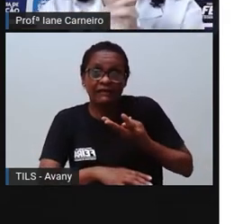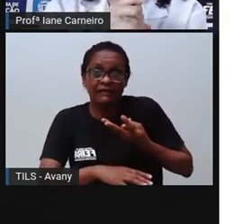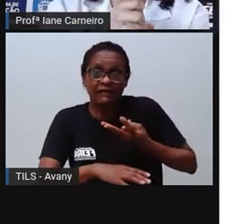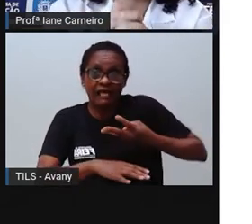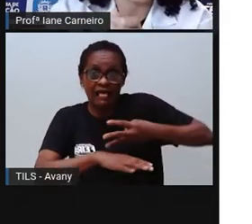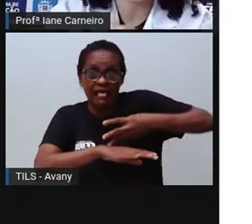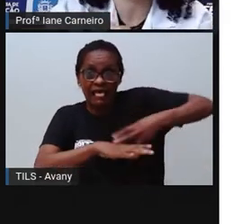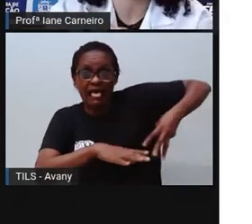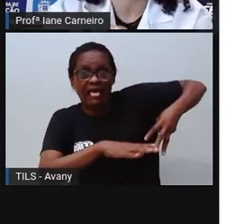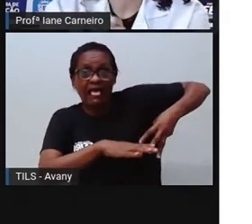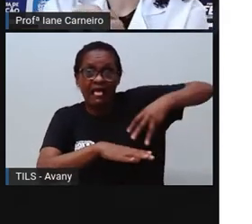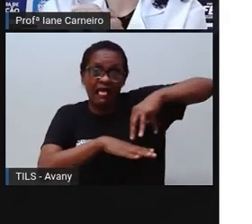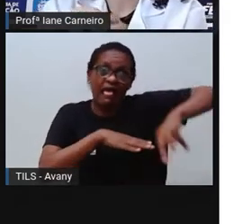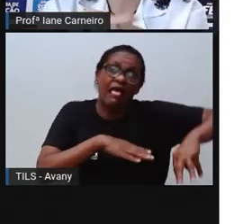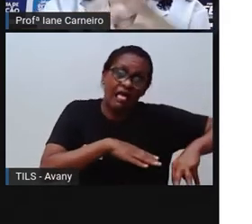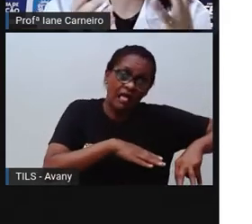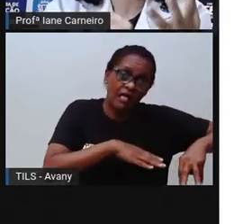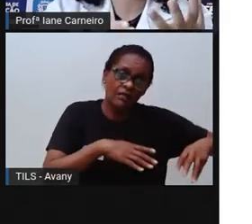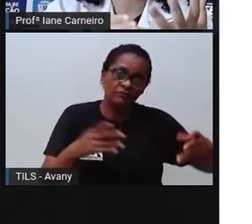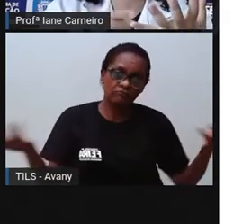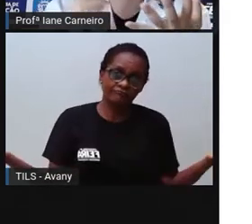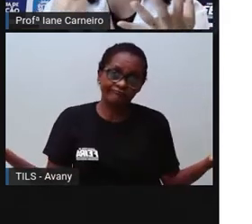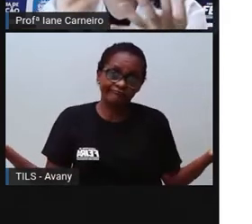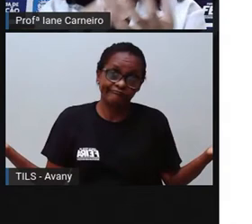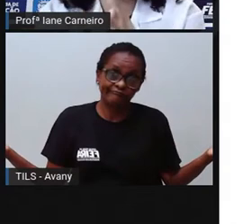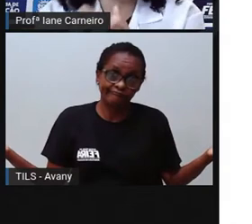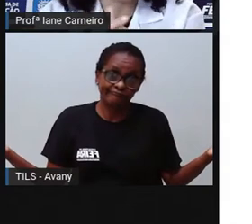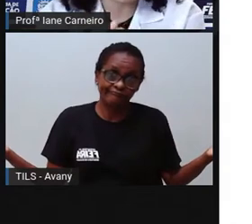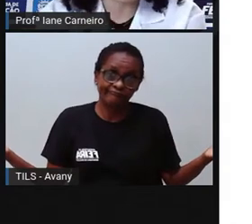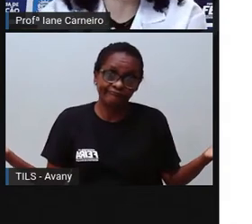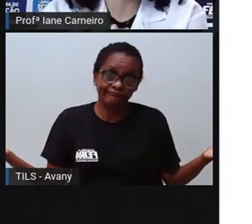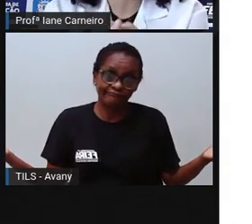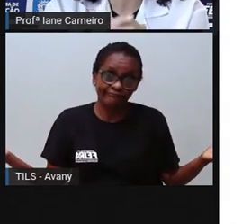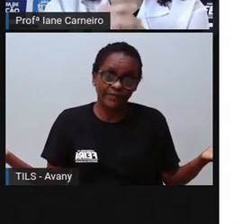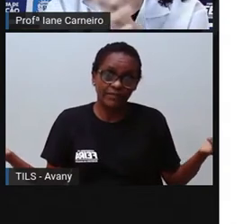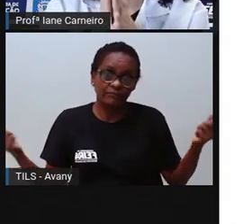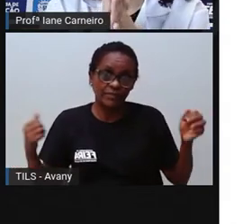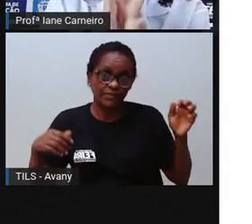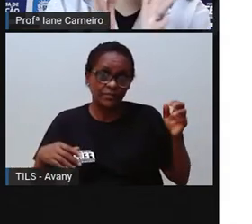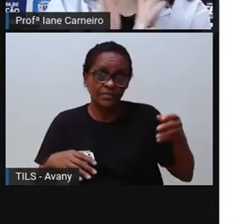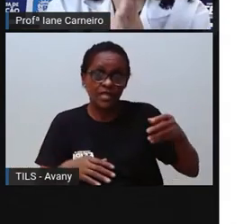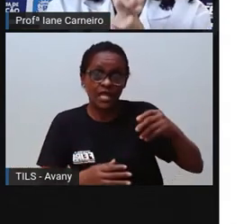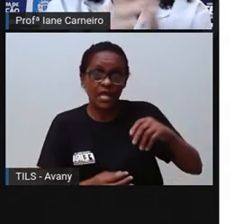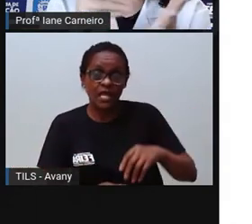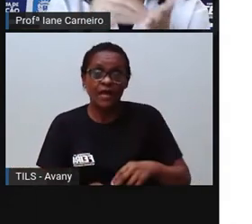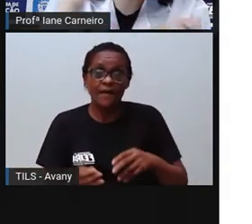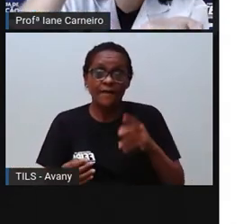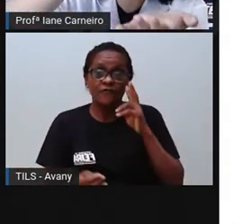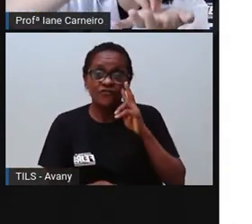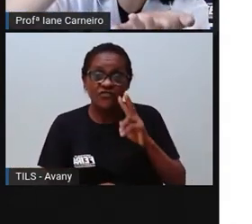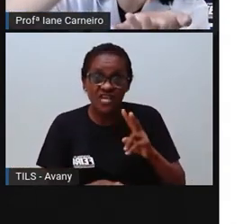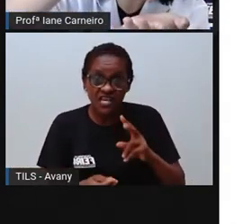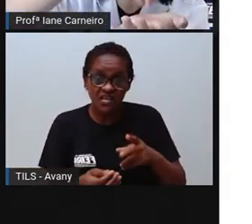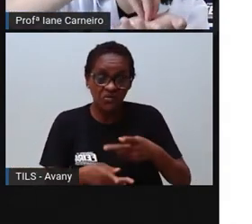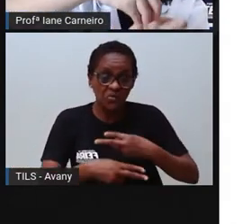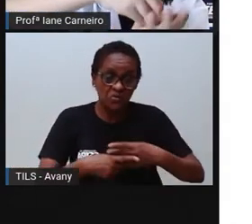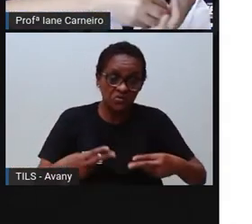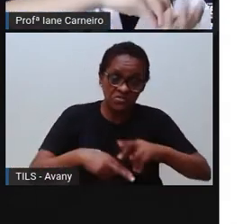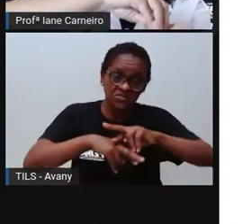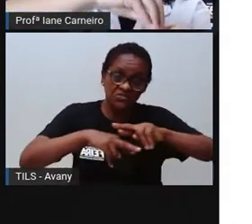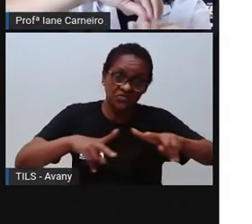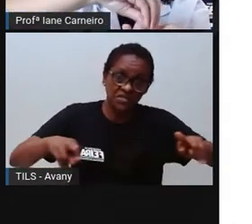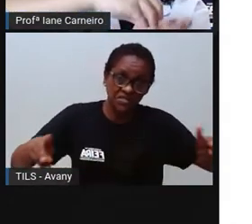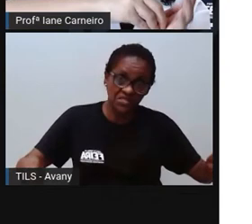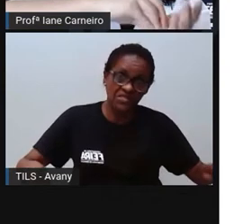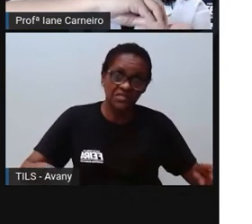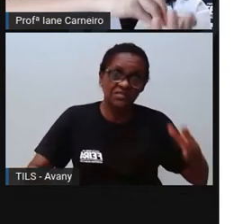machucar, pode ferir, né, pratos de copos de vidro, né, saca-rolhas, que é aquela, é